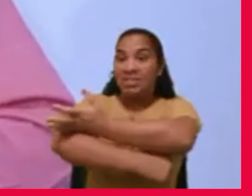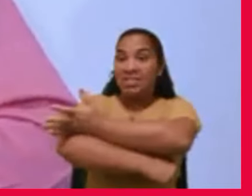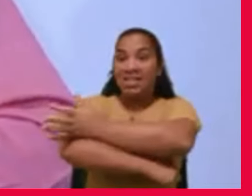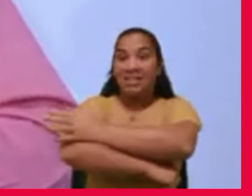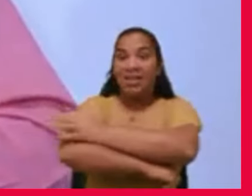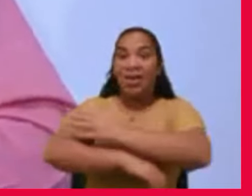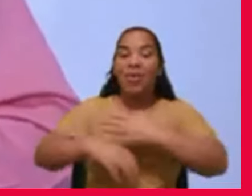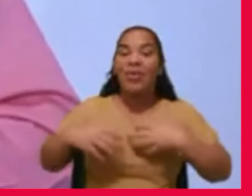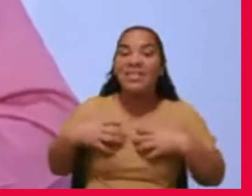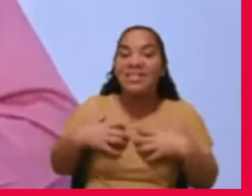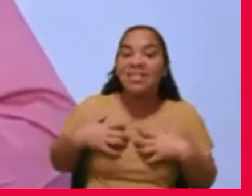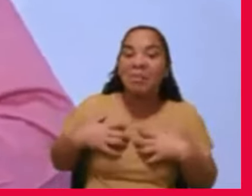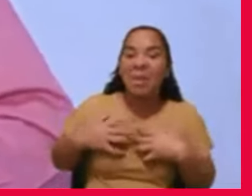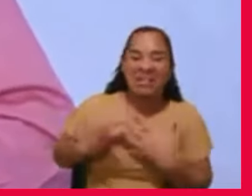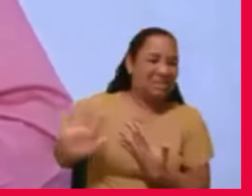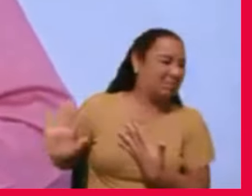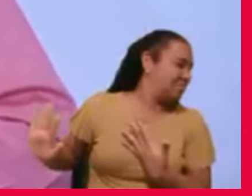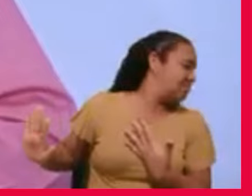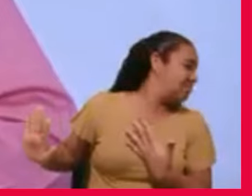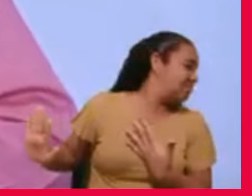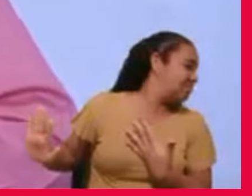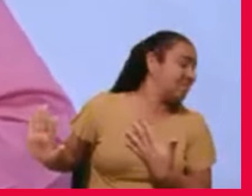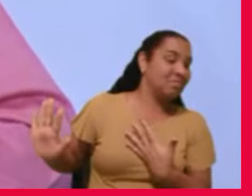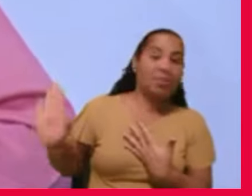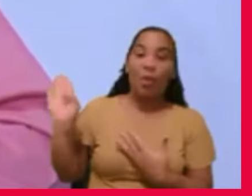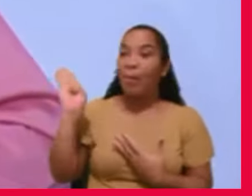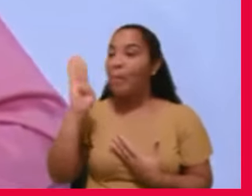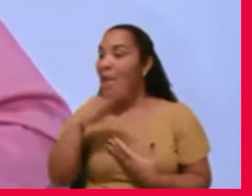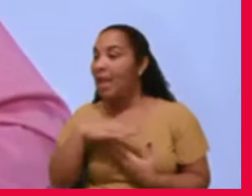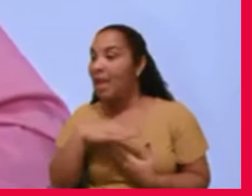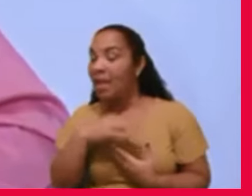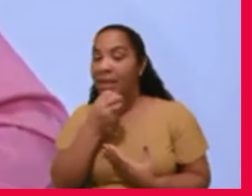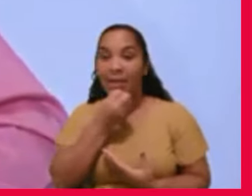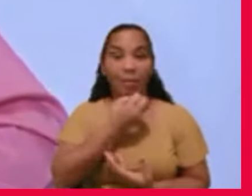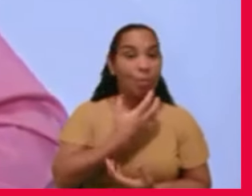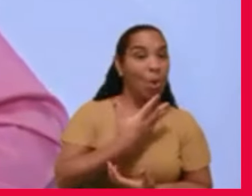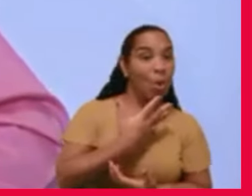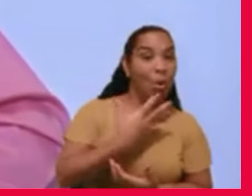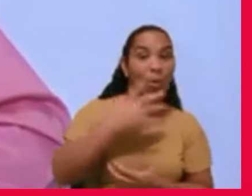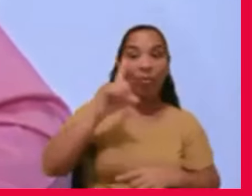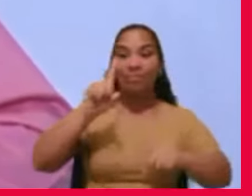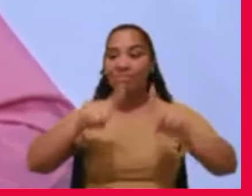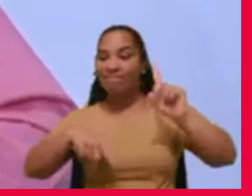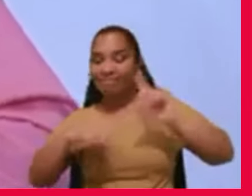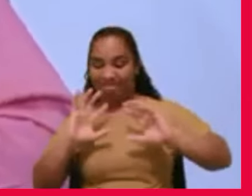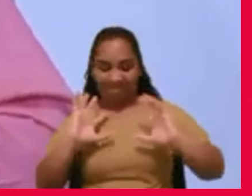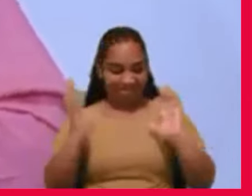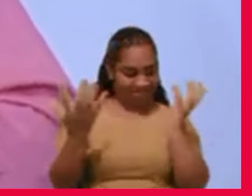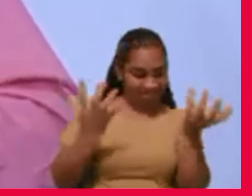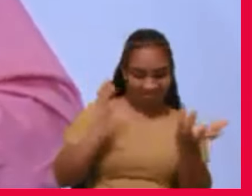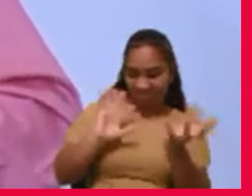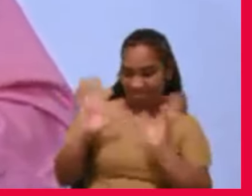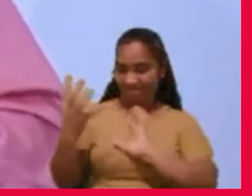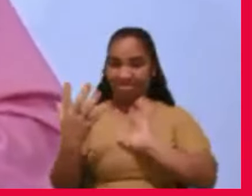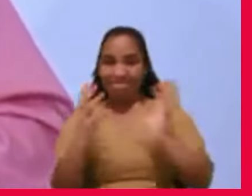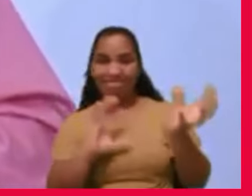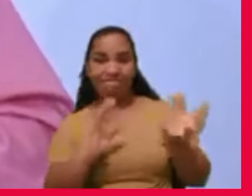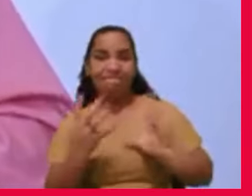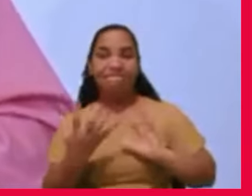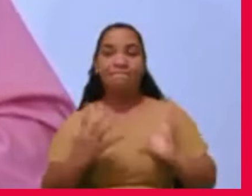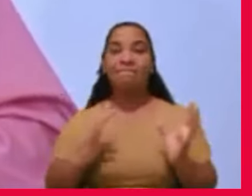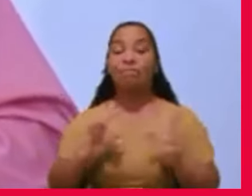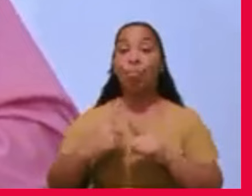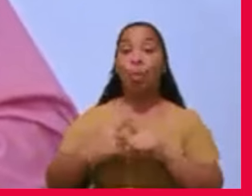antipatias, o bem, o mal-estar, são muito variantes. Porque, se por acaso chega um espírito